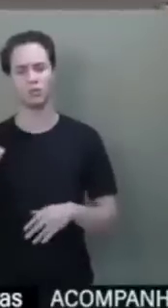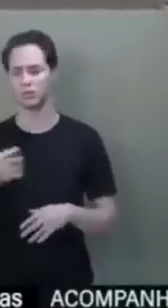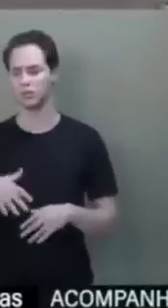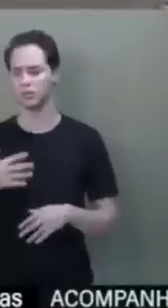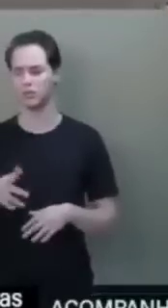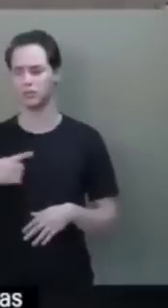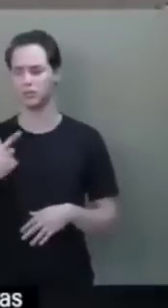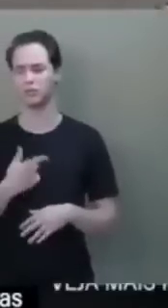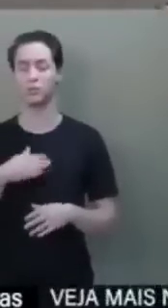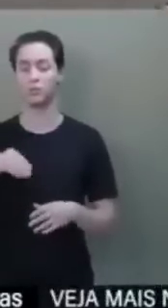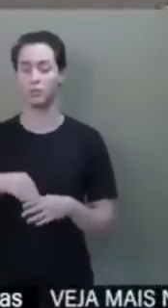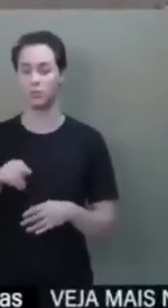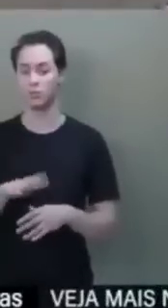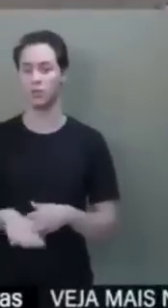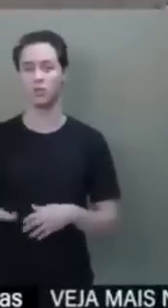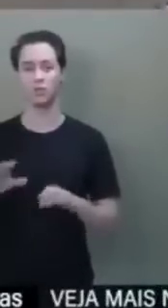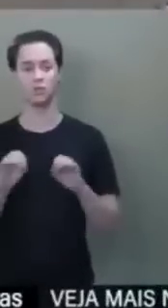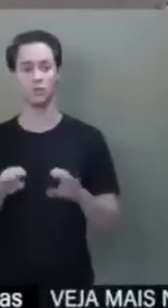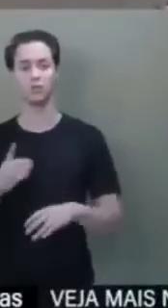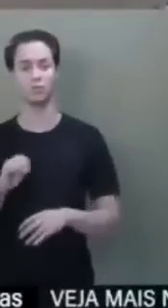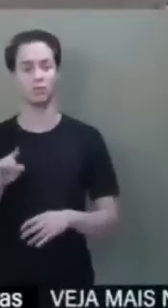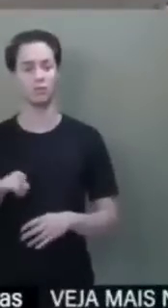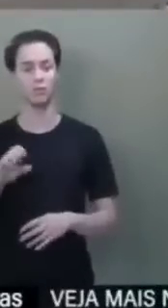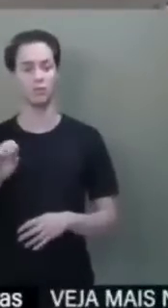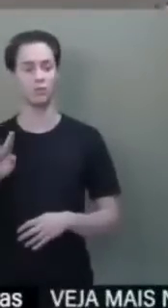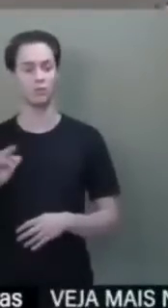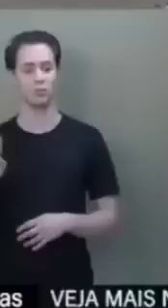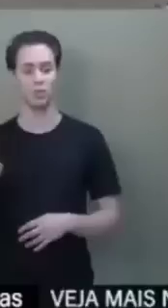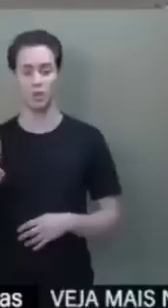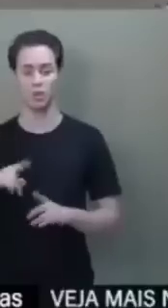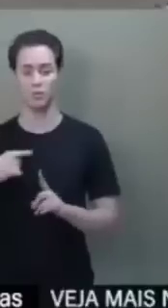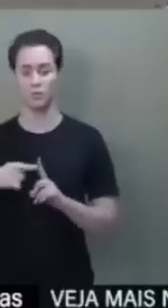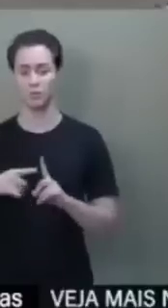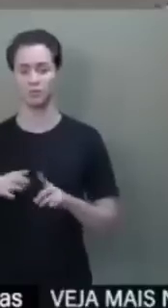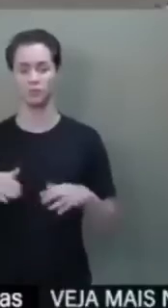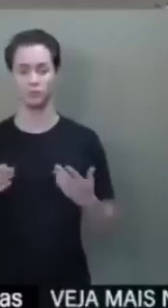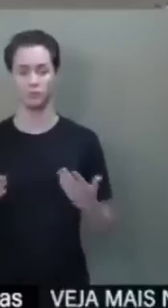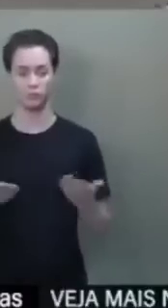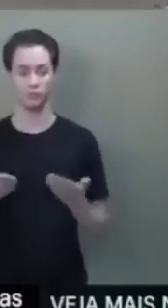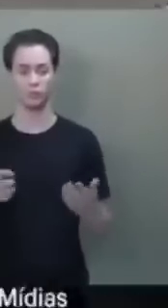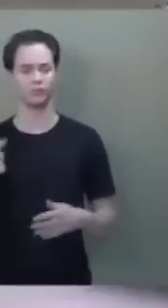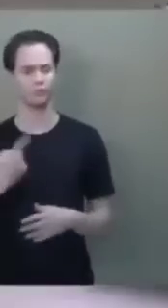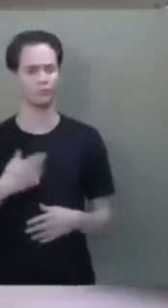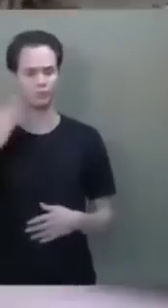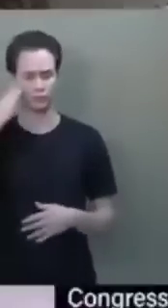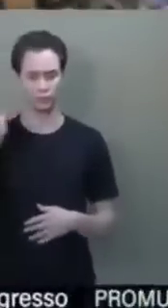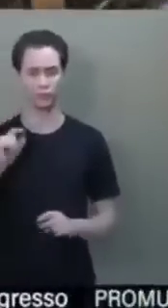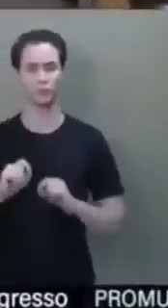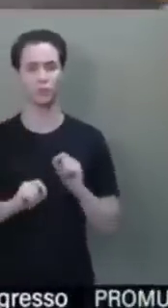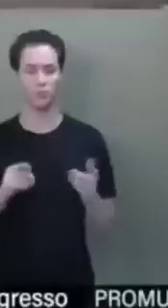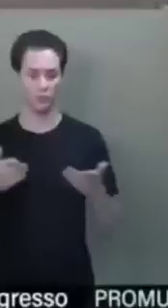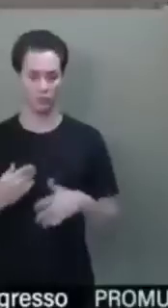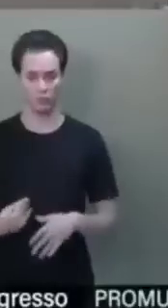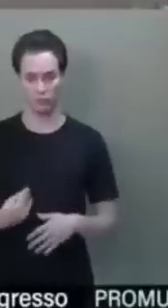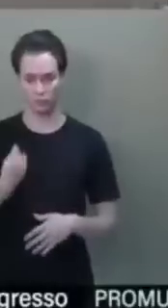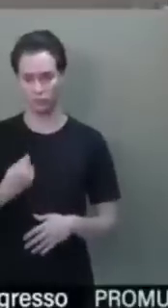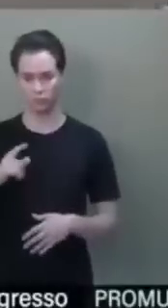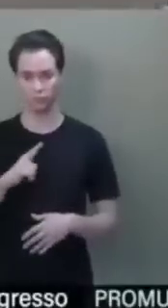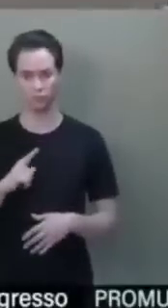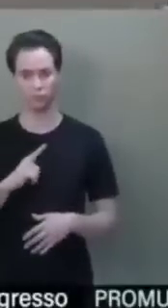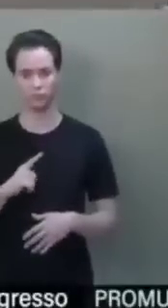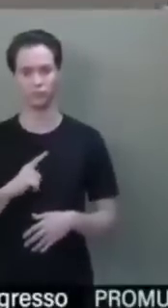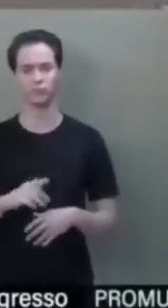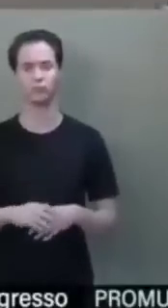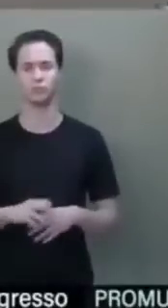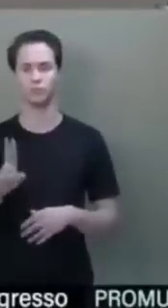Colocamos na educação 10,8 bilhões de reais a mais. E todos nós sabemos a situação de penúria que se encontra